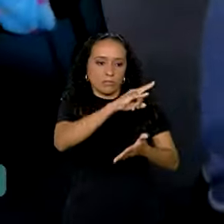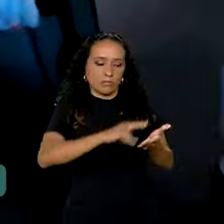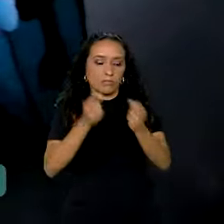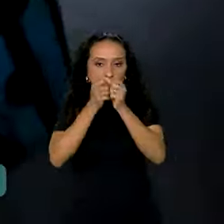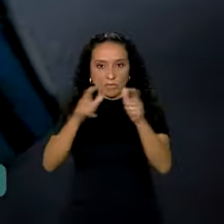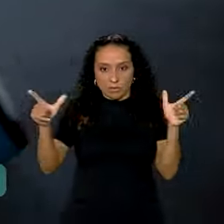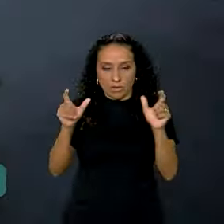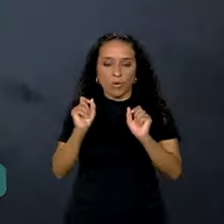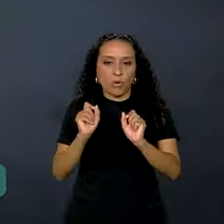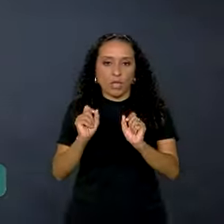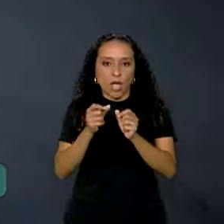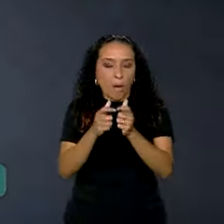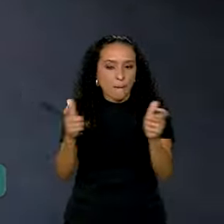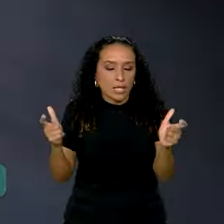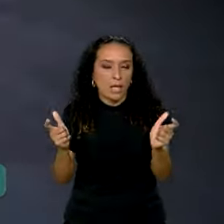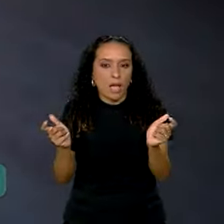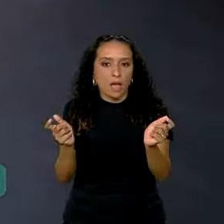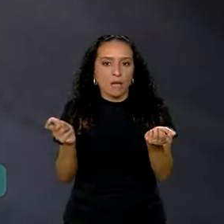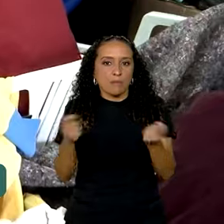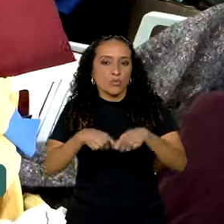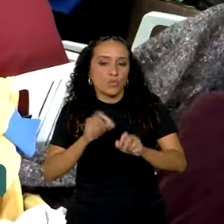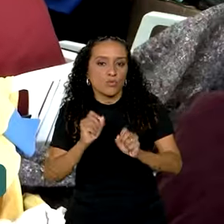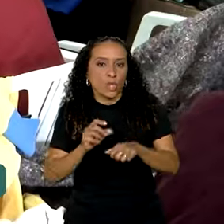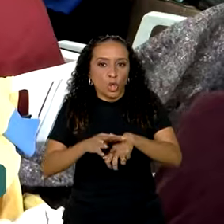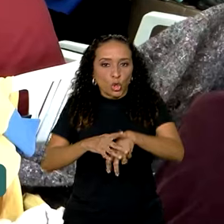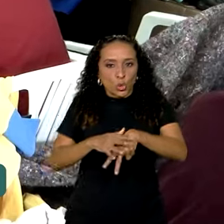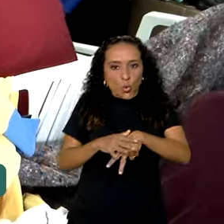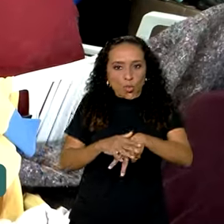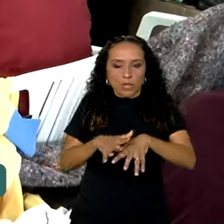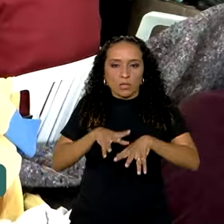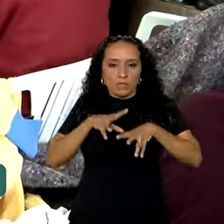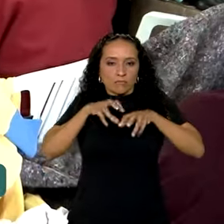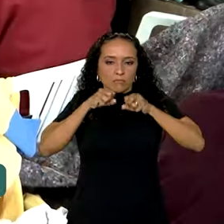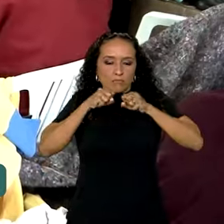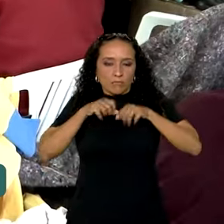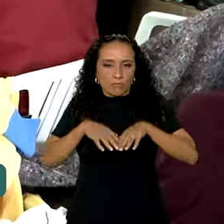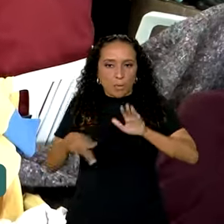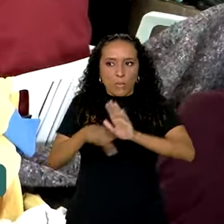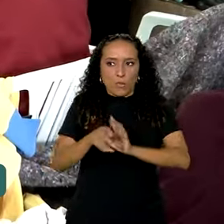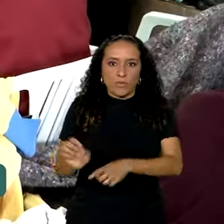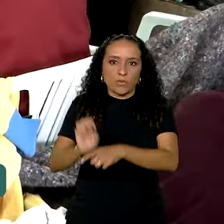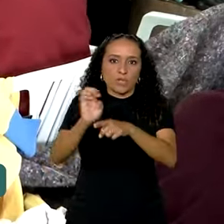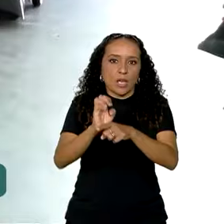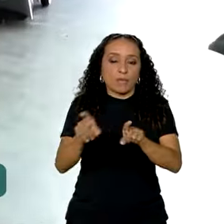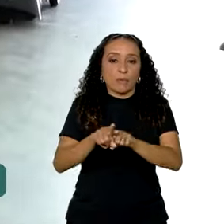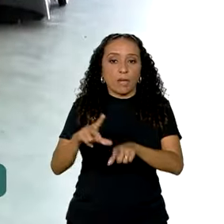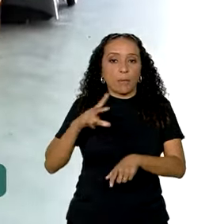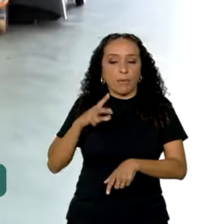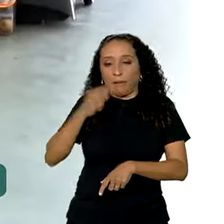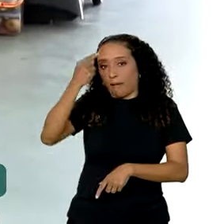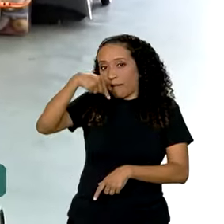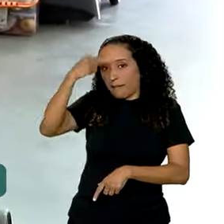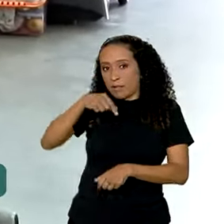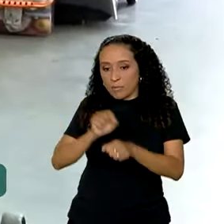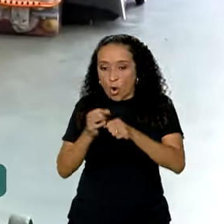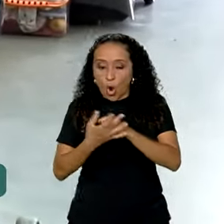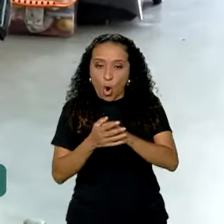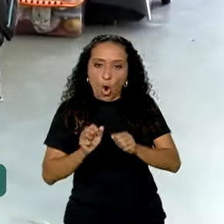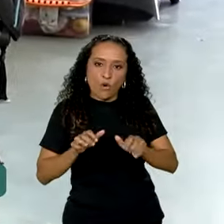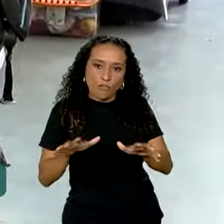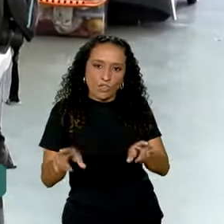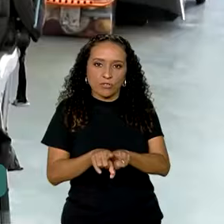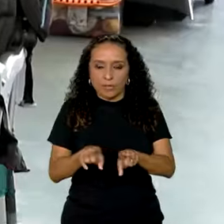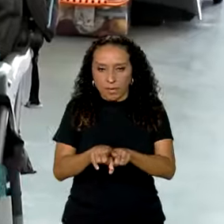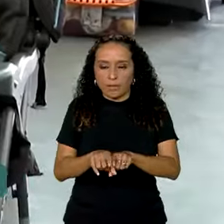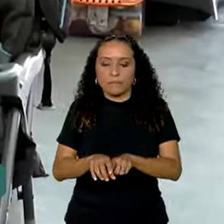alerta para o aumento de número de casos de doenças respiratórias no Estado, em particular gripe e Covid-19.